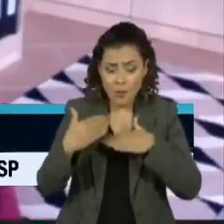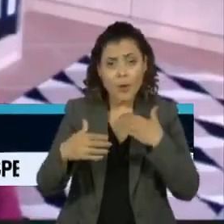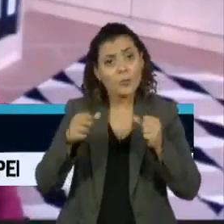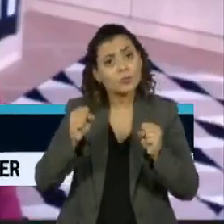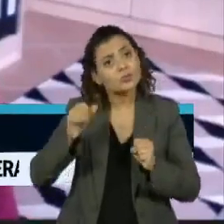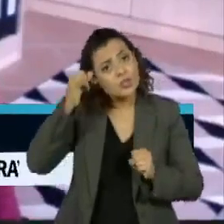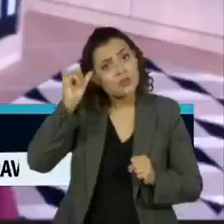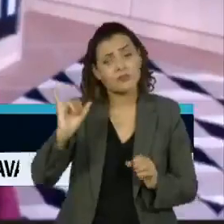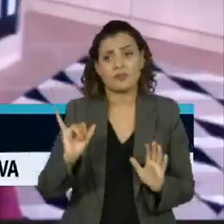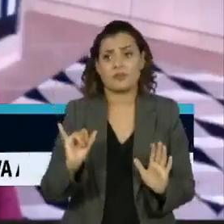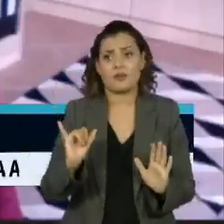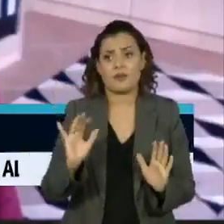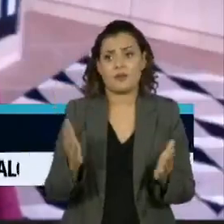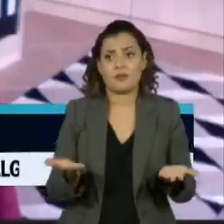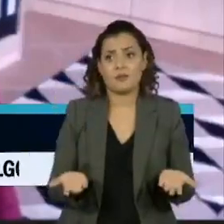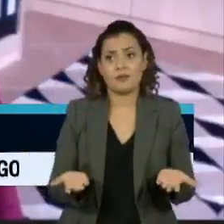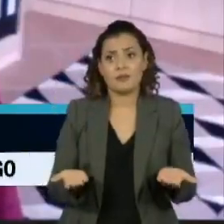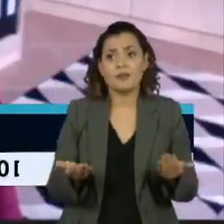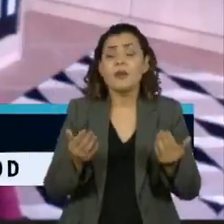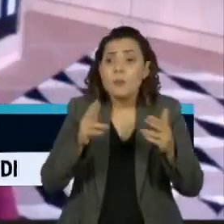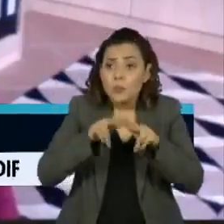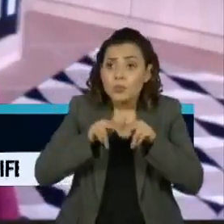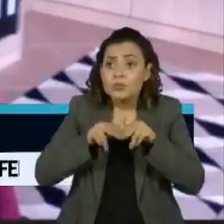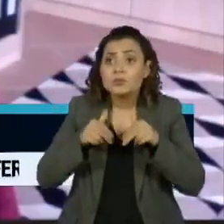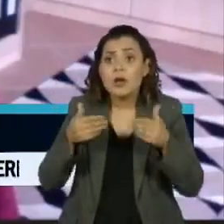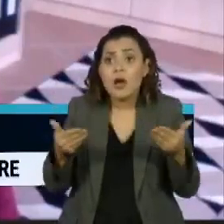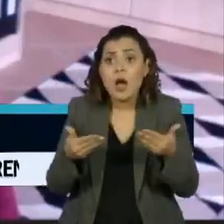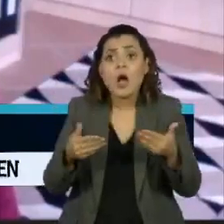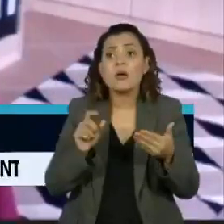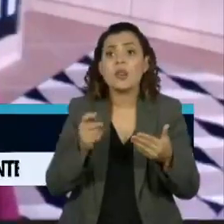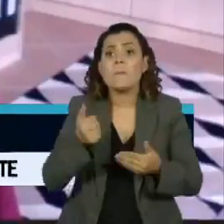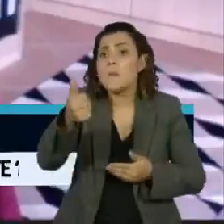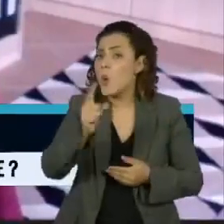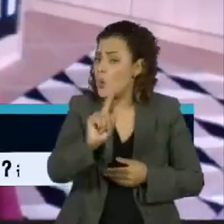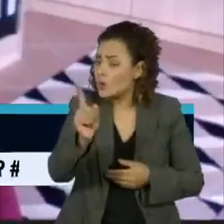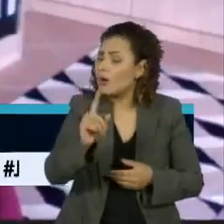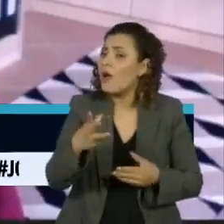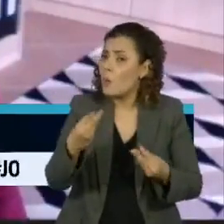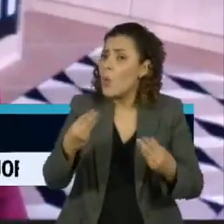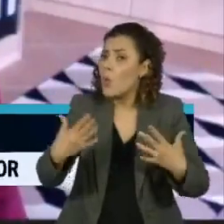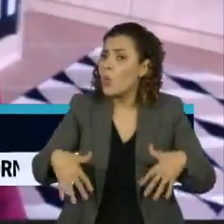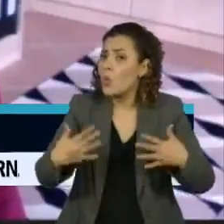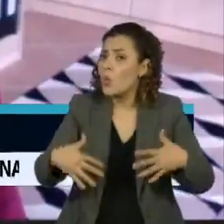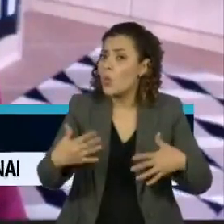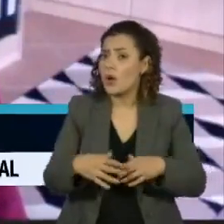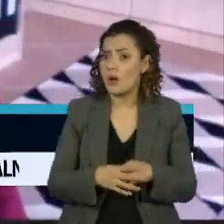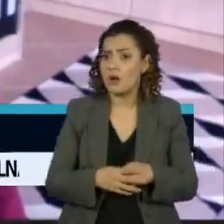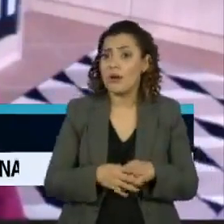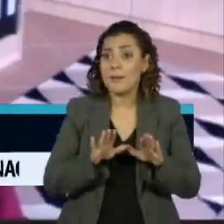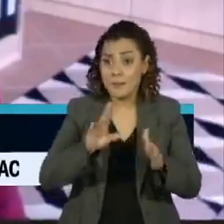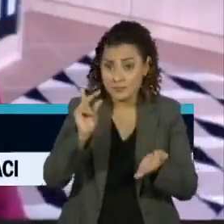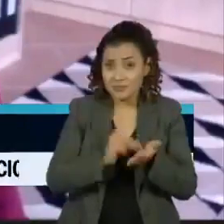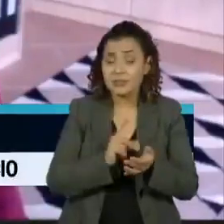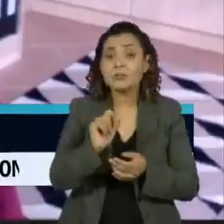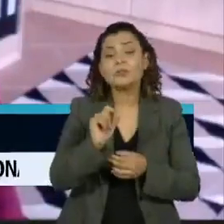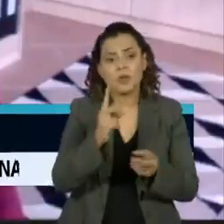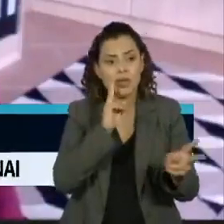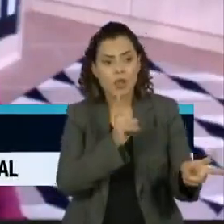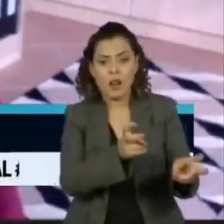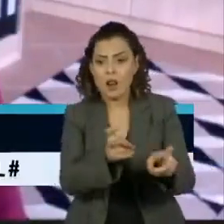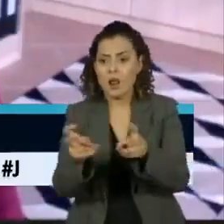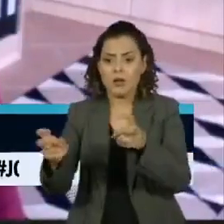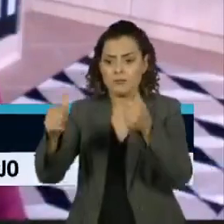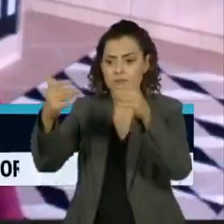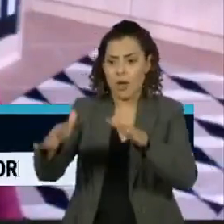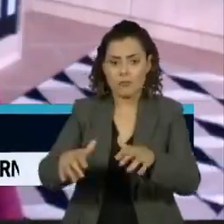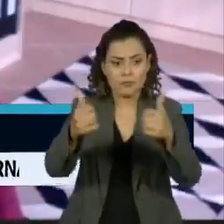evitados, que é muito significativo, nós estamos falando de pouca coisa, mas na verdade é uma constatação da